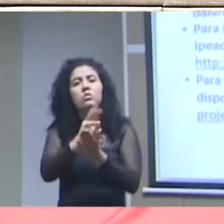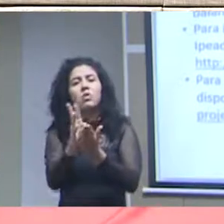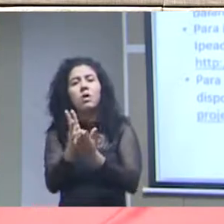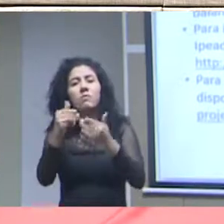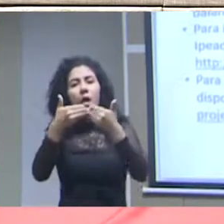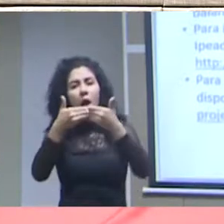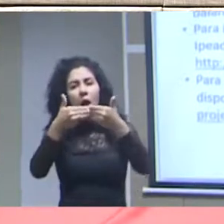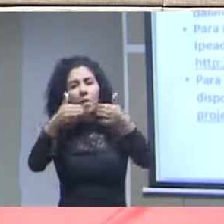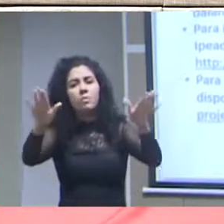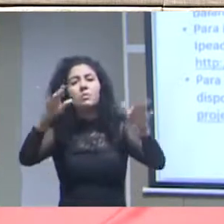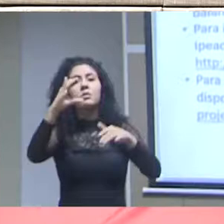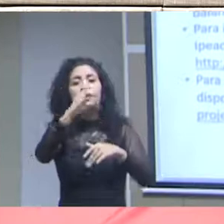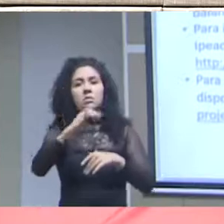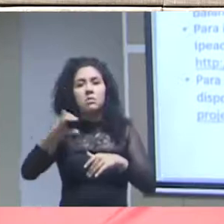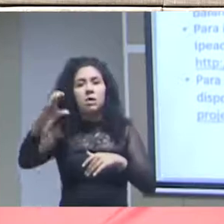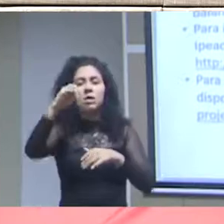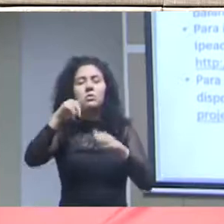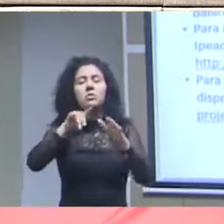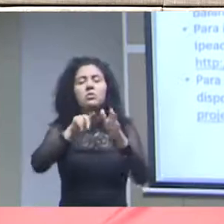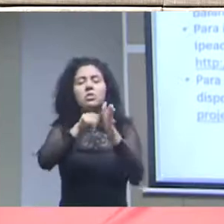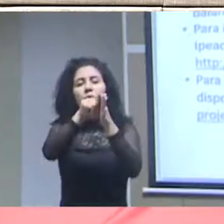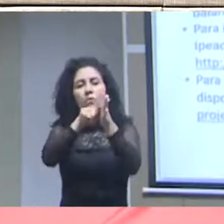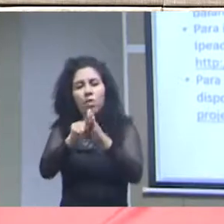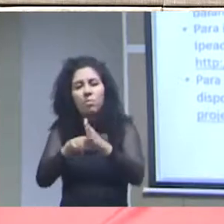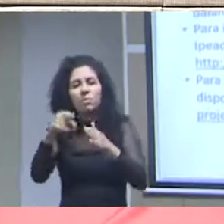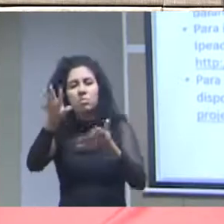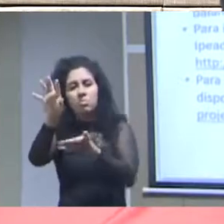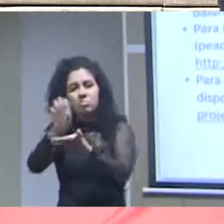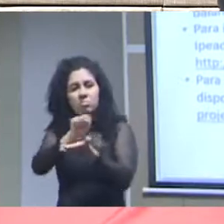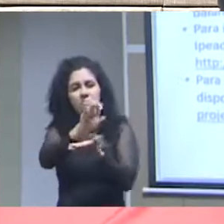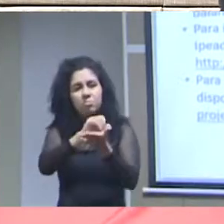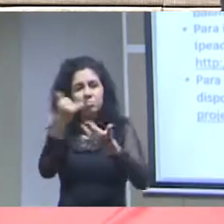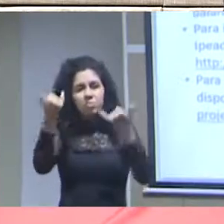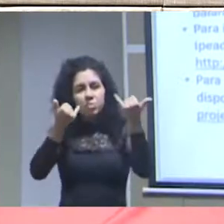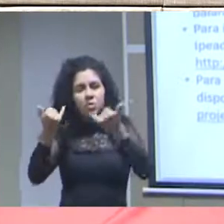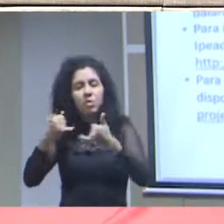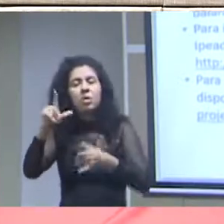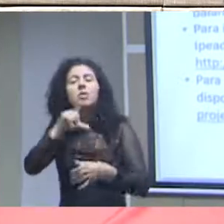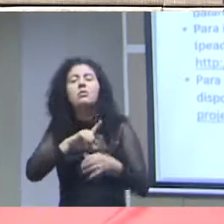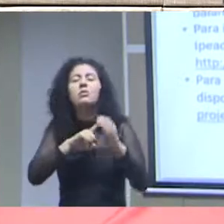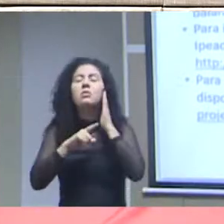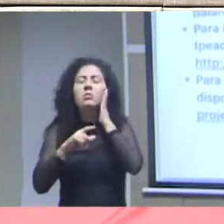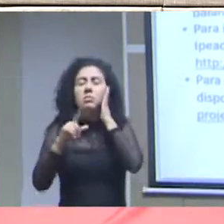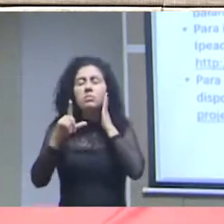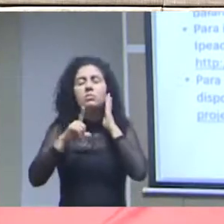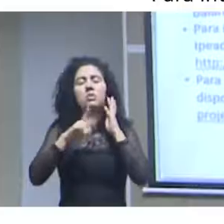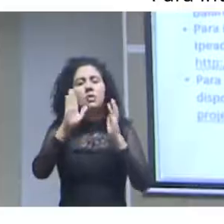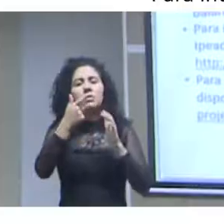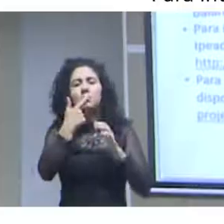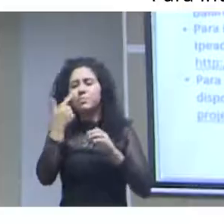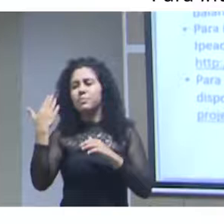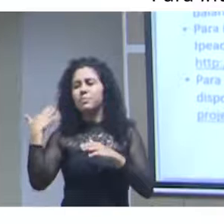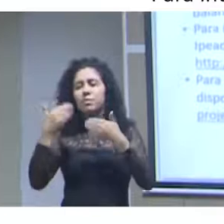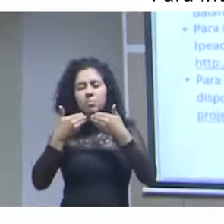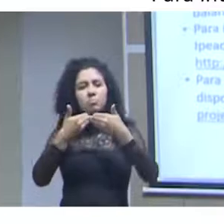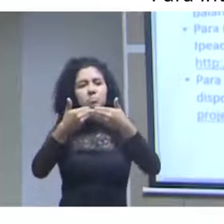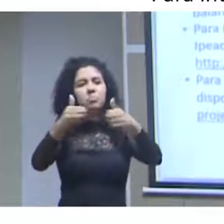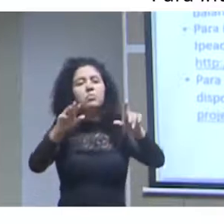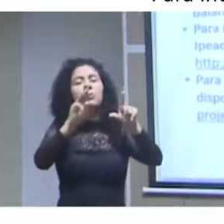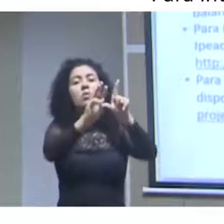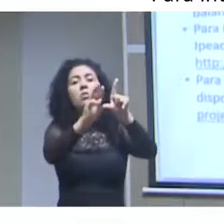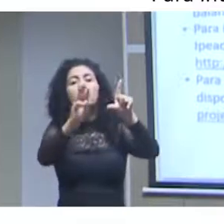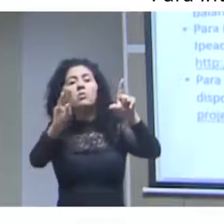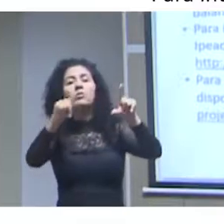dados e publicou um pacote que o IPEA Data AR que está disponível no repositório no